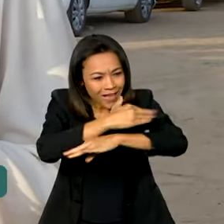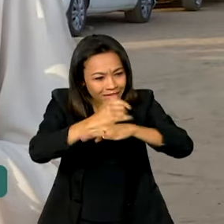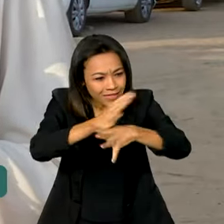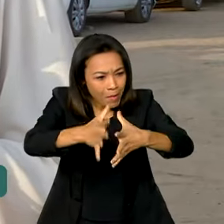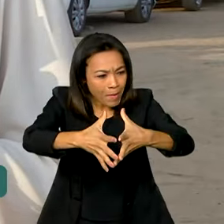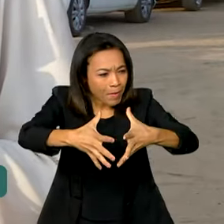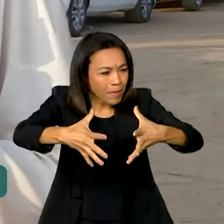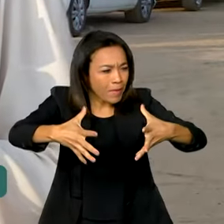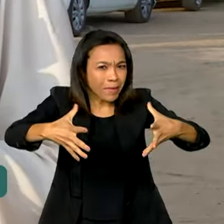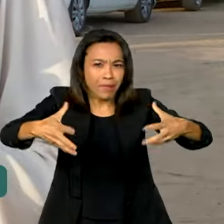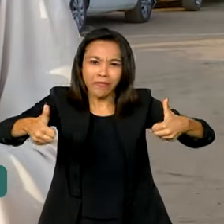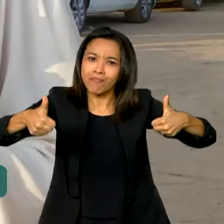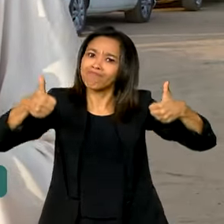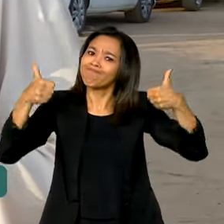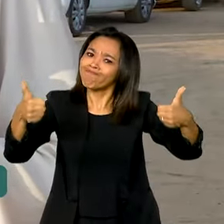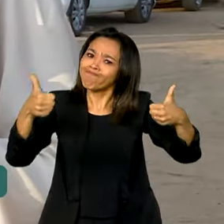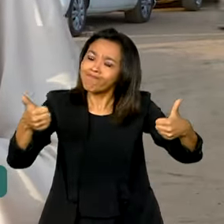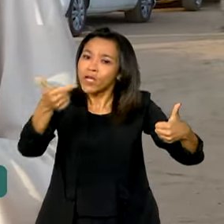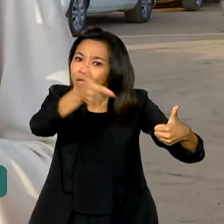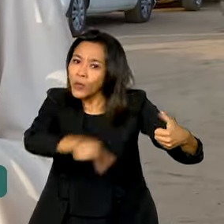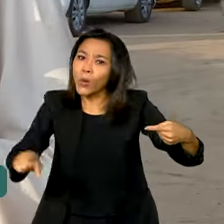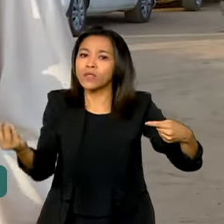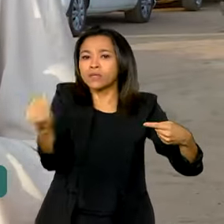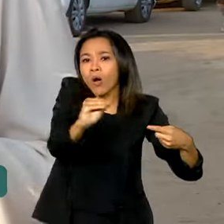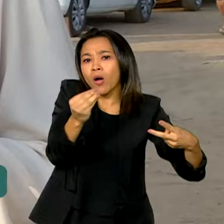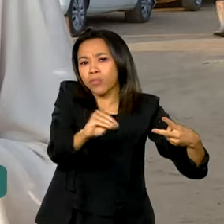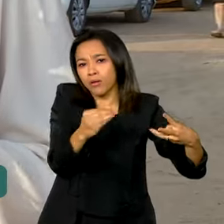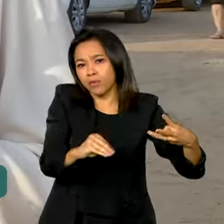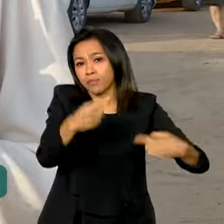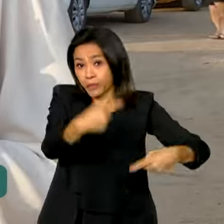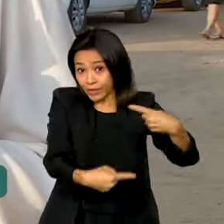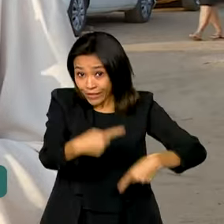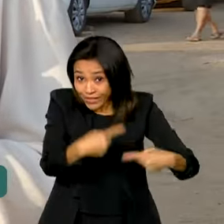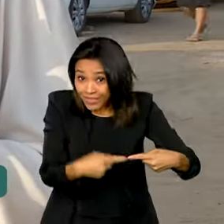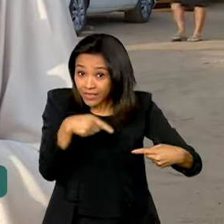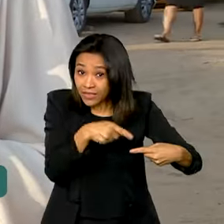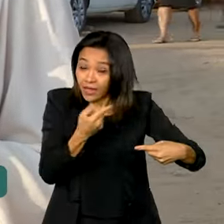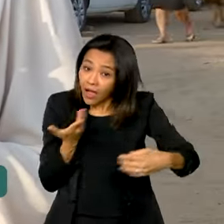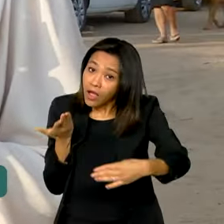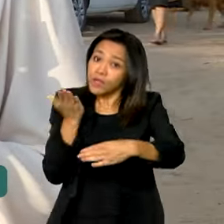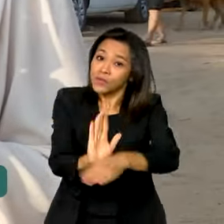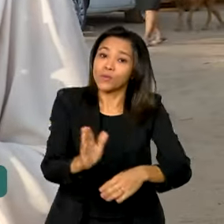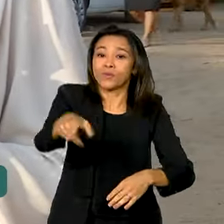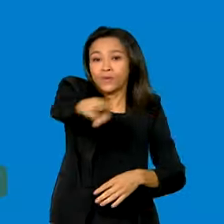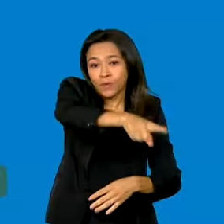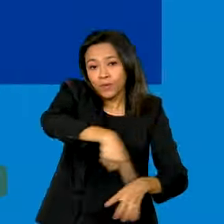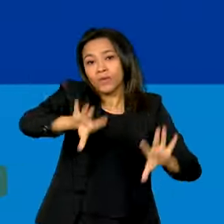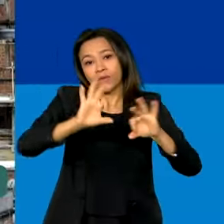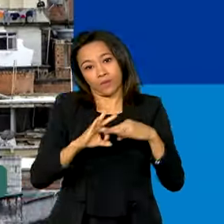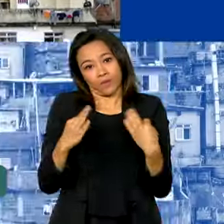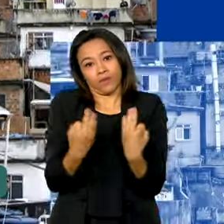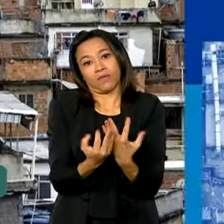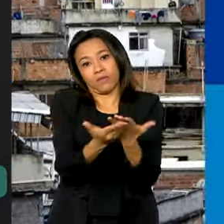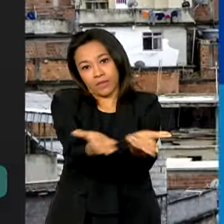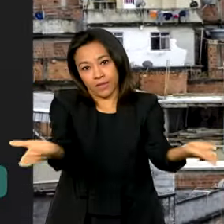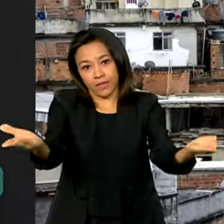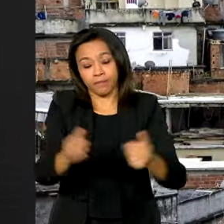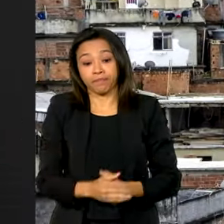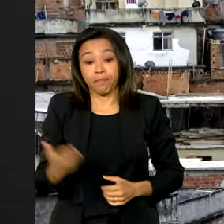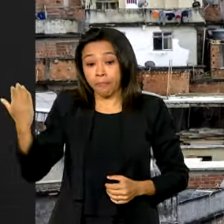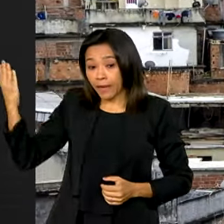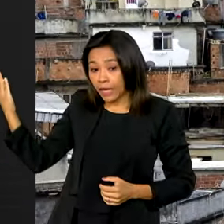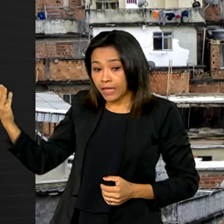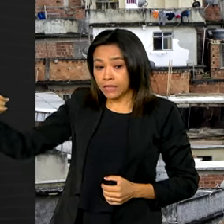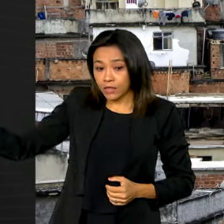comunidades e incluir outras políticas públicas que atendam às necessidades locais. A seleção do Novo Parque